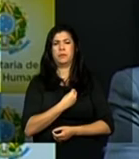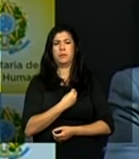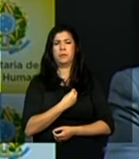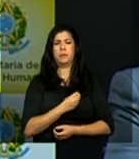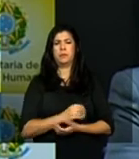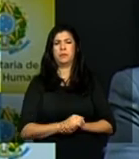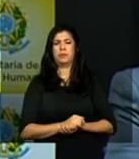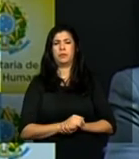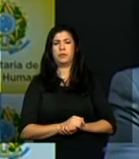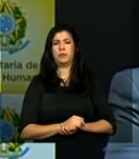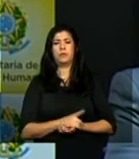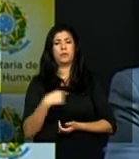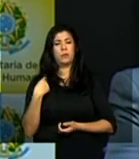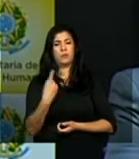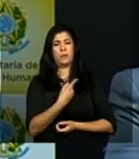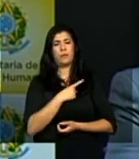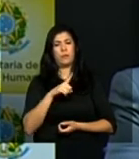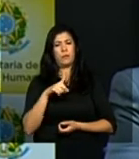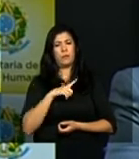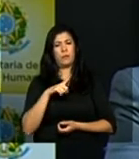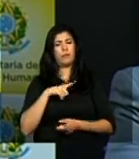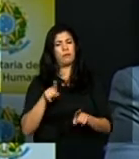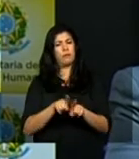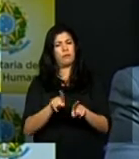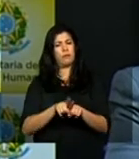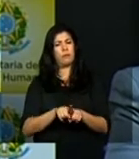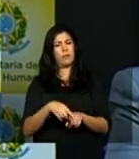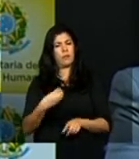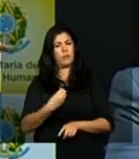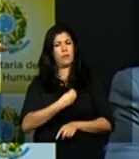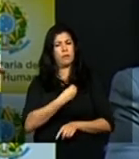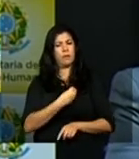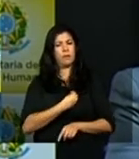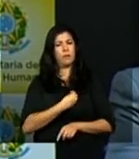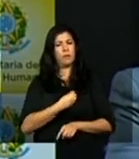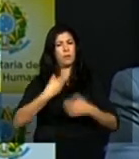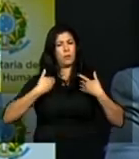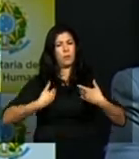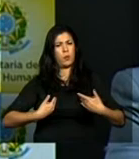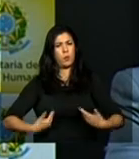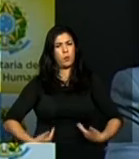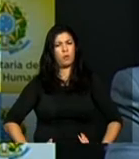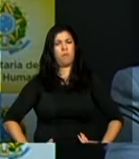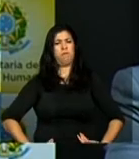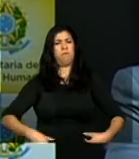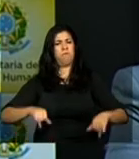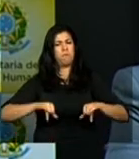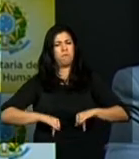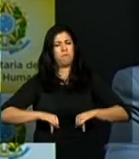e que tivemos as nossas vidas os nossos corpos manchados